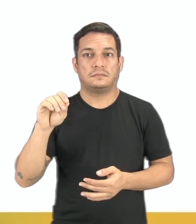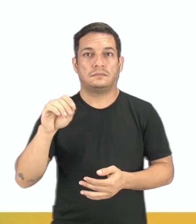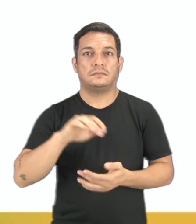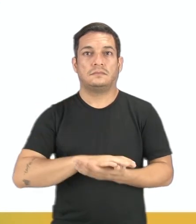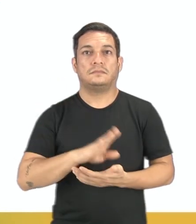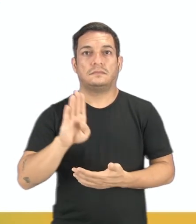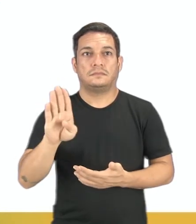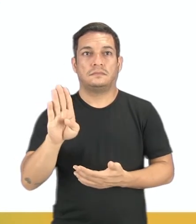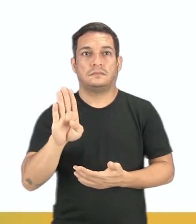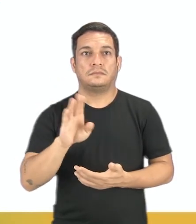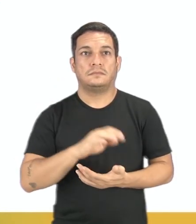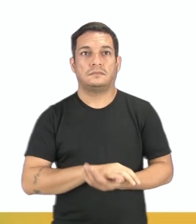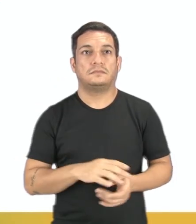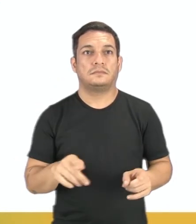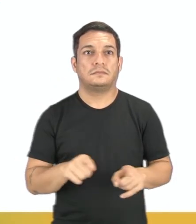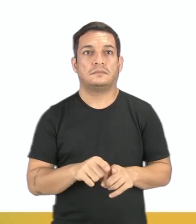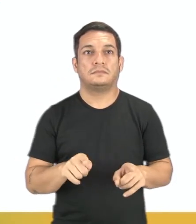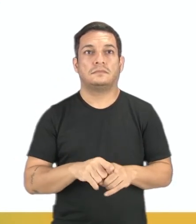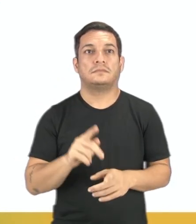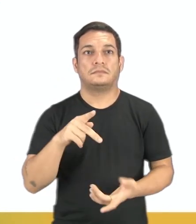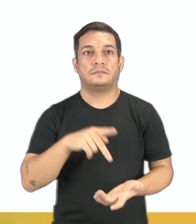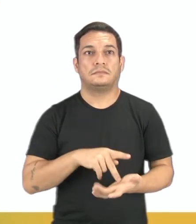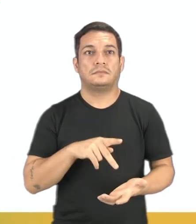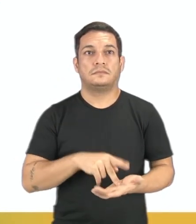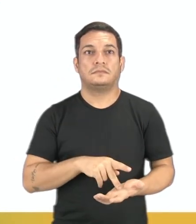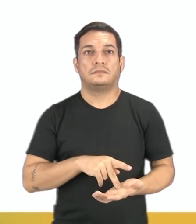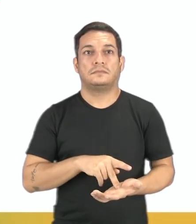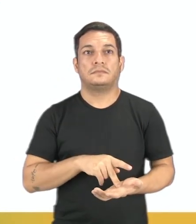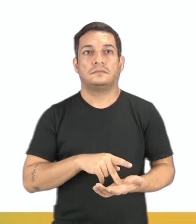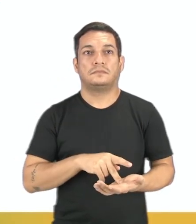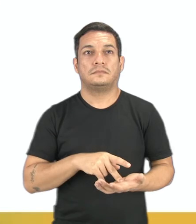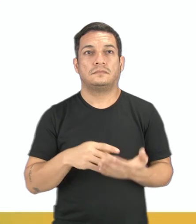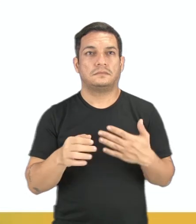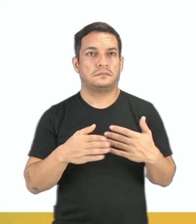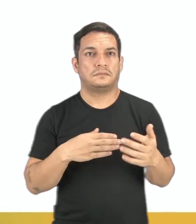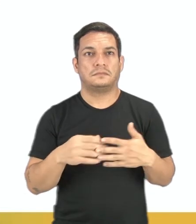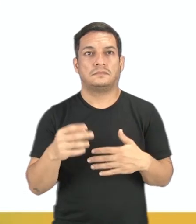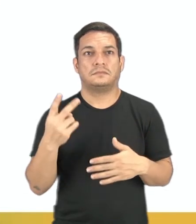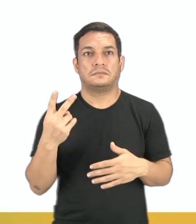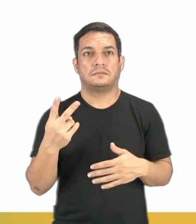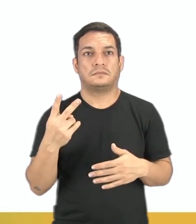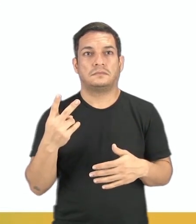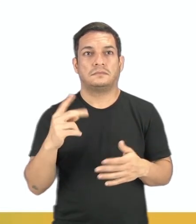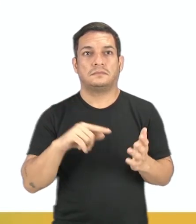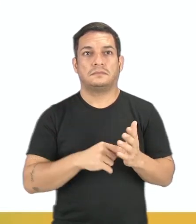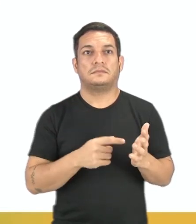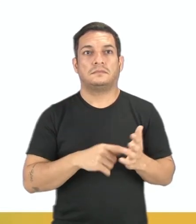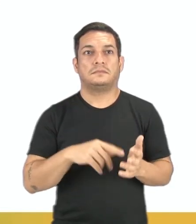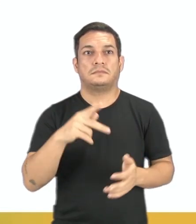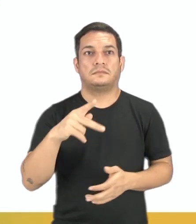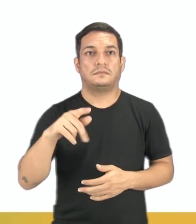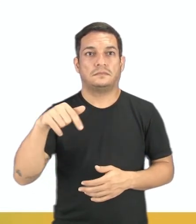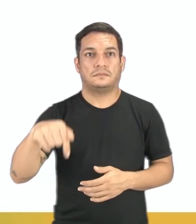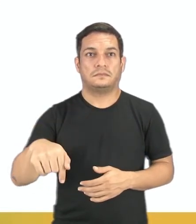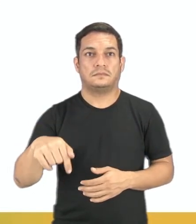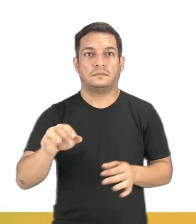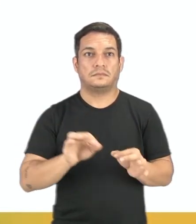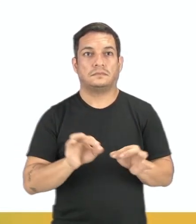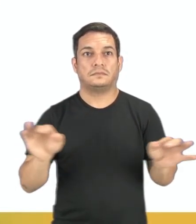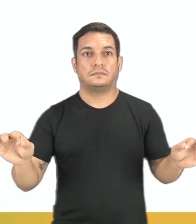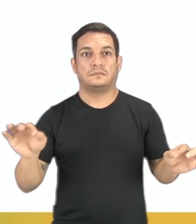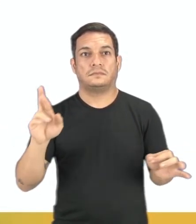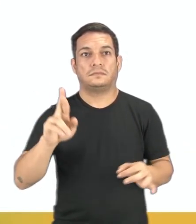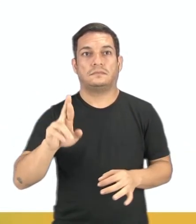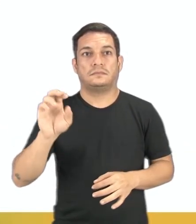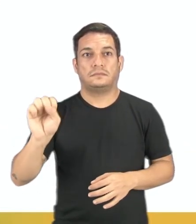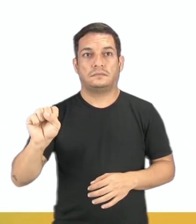Na B, também é verdade. Quaisquer que sejam os pontos P e Q e a reta